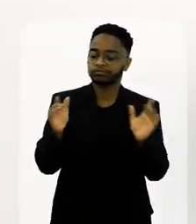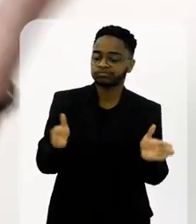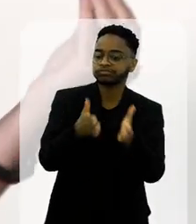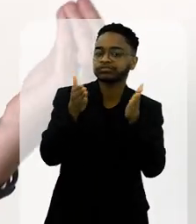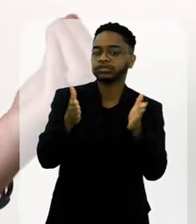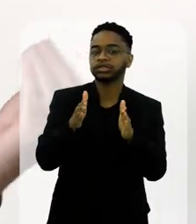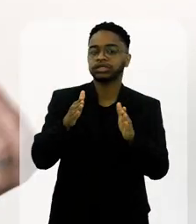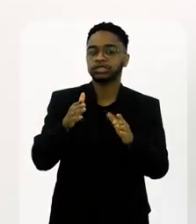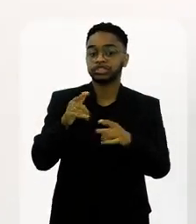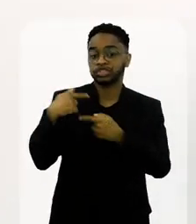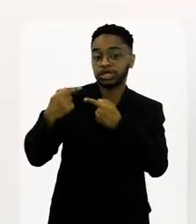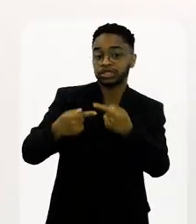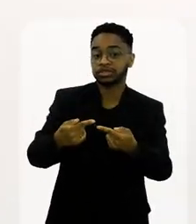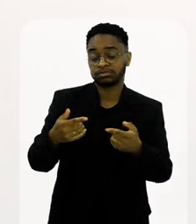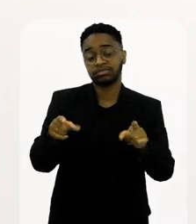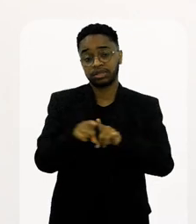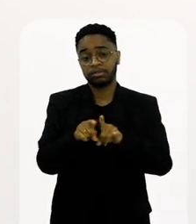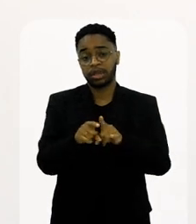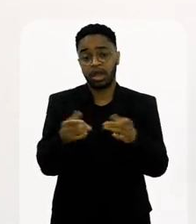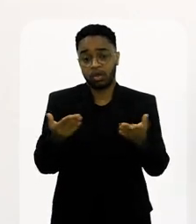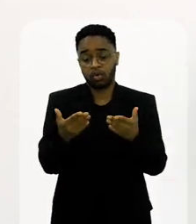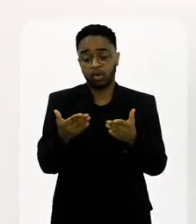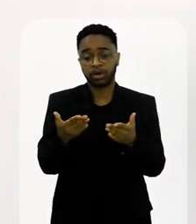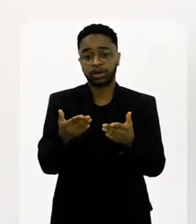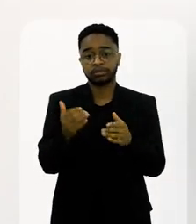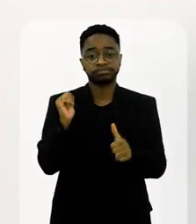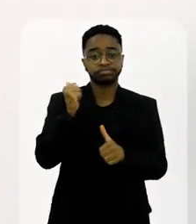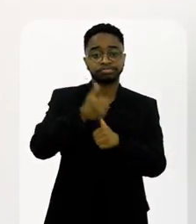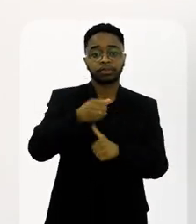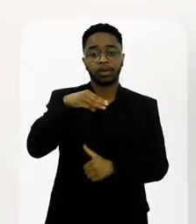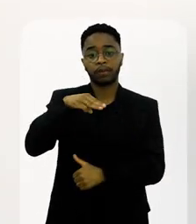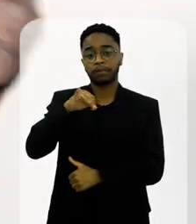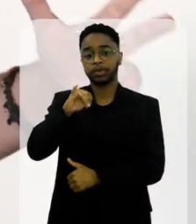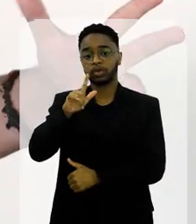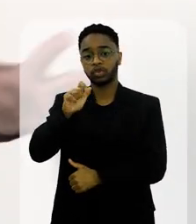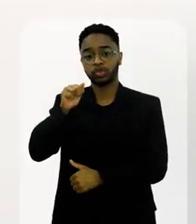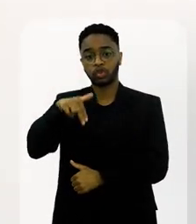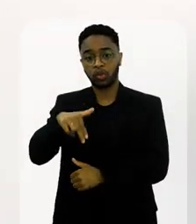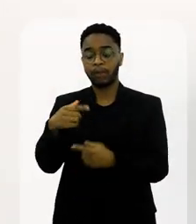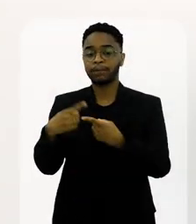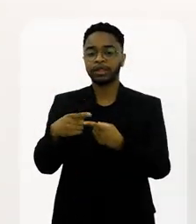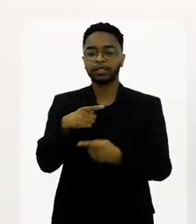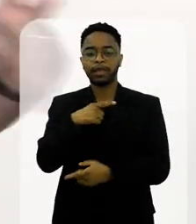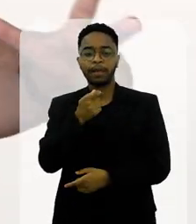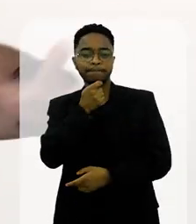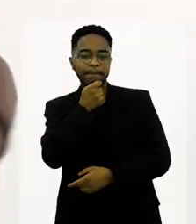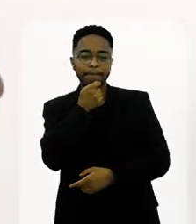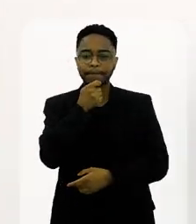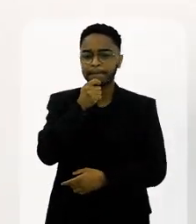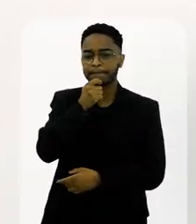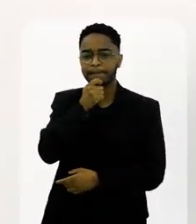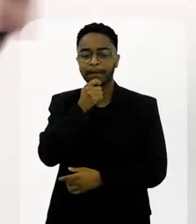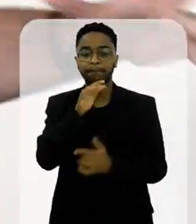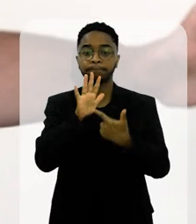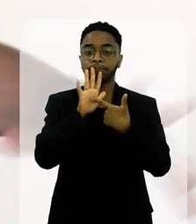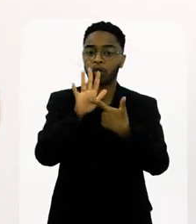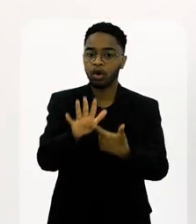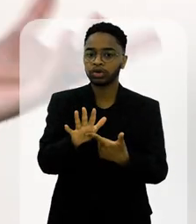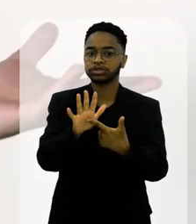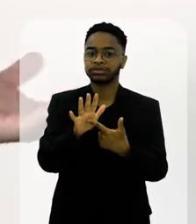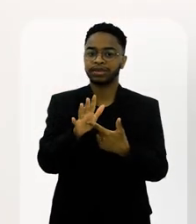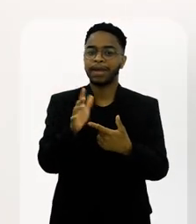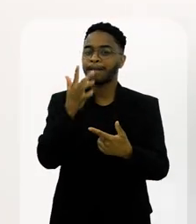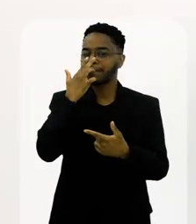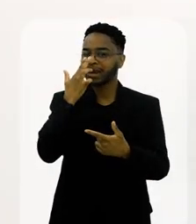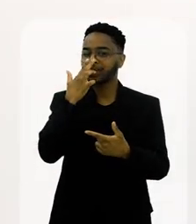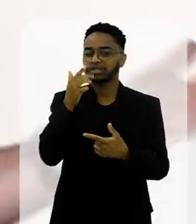a partir dos comentários dele, é o Milton de 10 anos para cá. Então, assim, o Milton é hoje essa grande voz, esse grande comunicador, eu